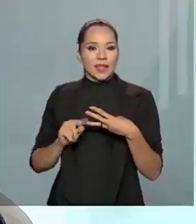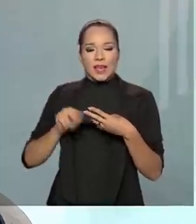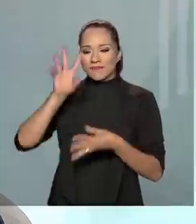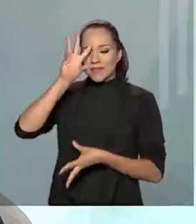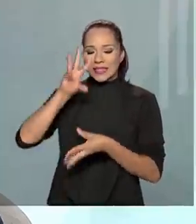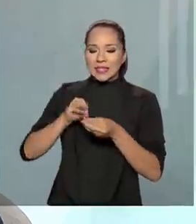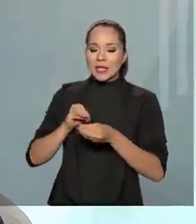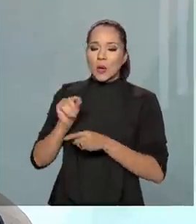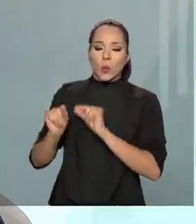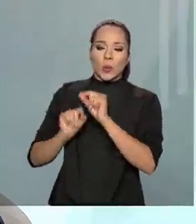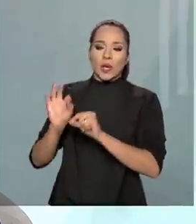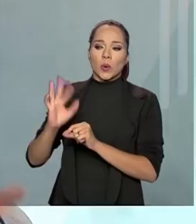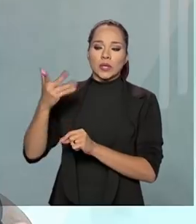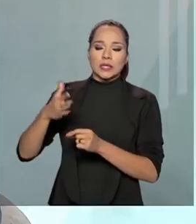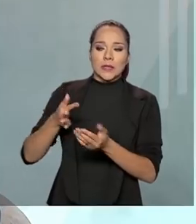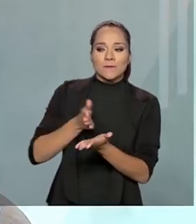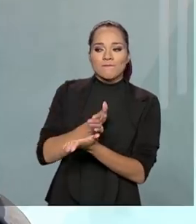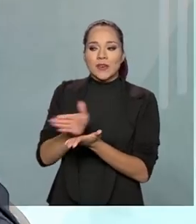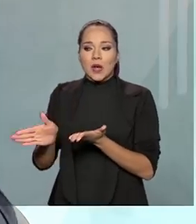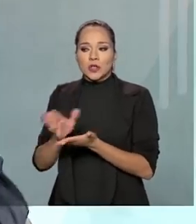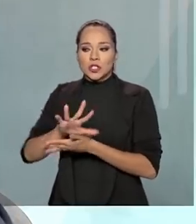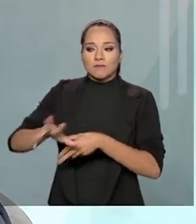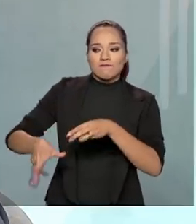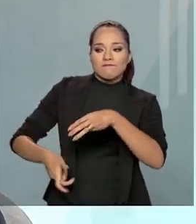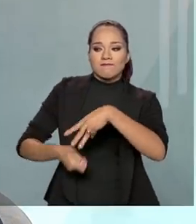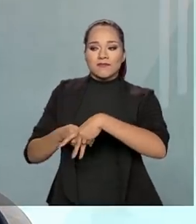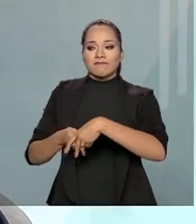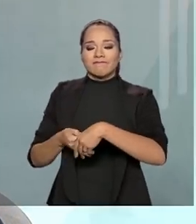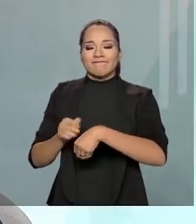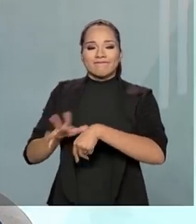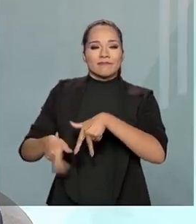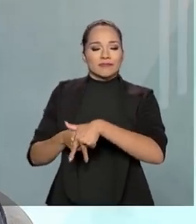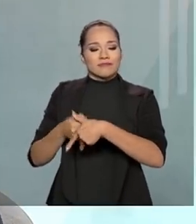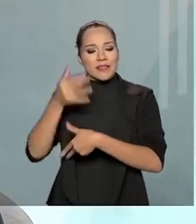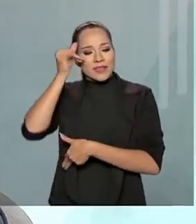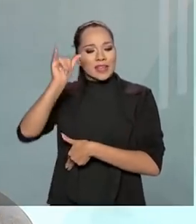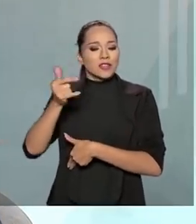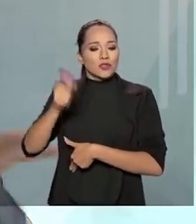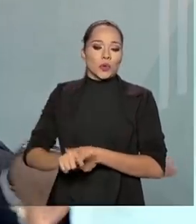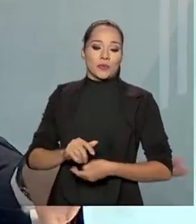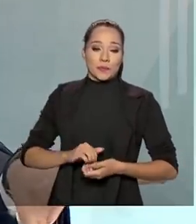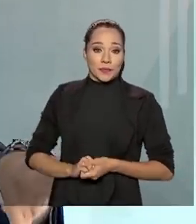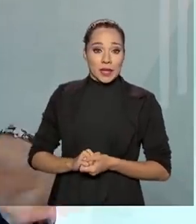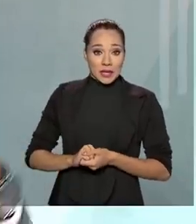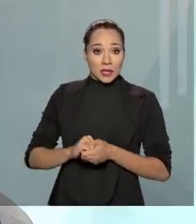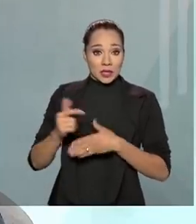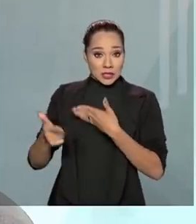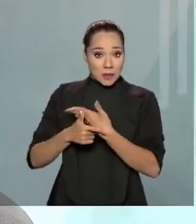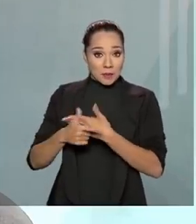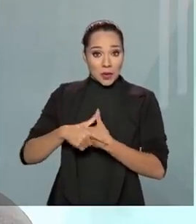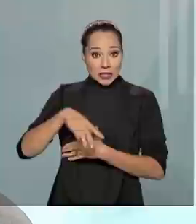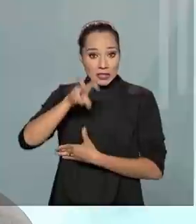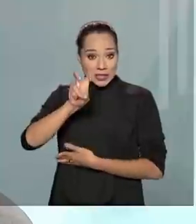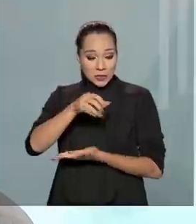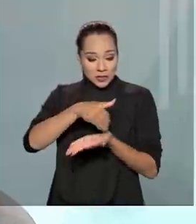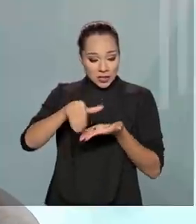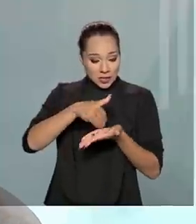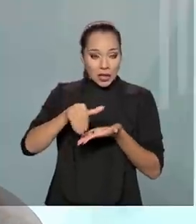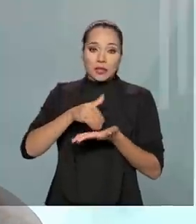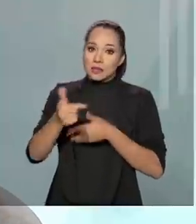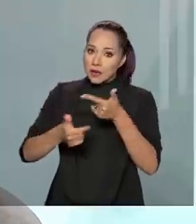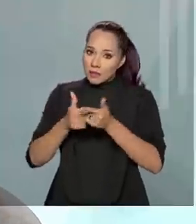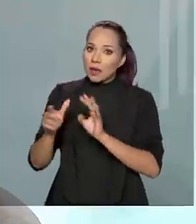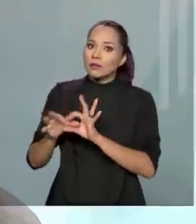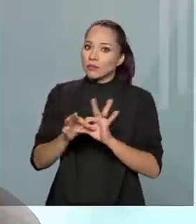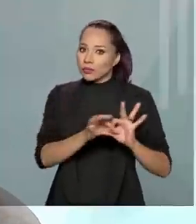Entender de onde aconteceu a fraude e tentar criar mecanismo para evitar que ela se repita. Dentro desse papel, as cinco secretarias atuam e a gente atua de forma